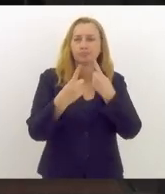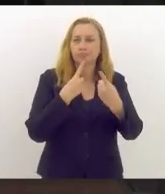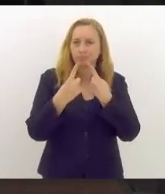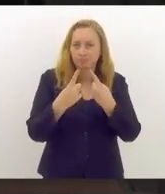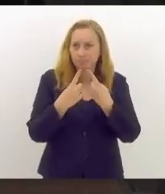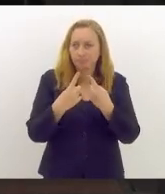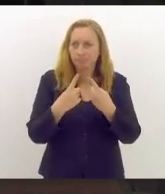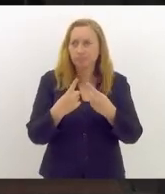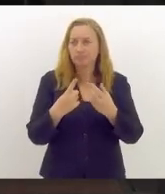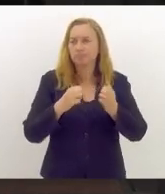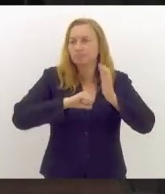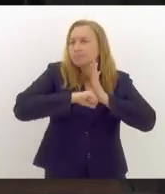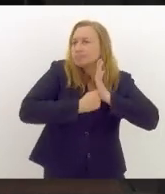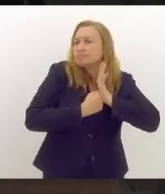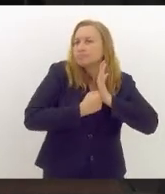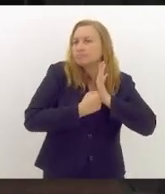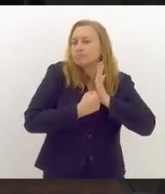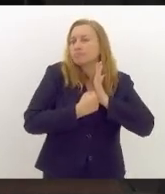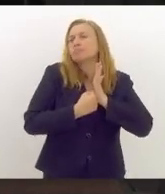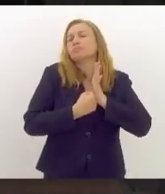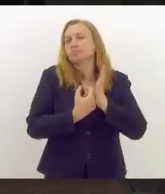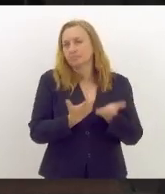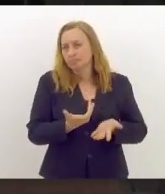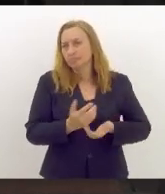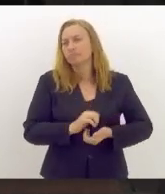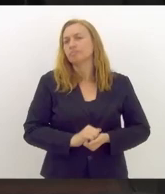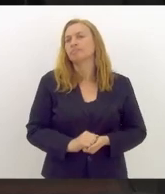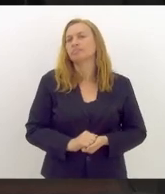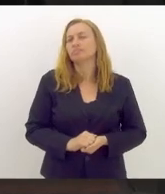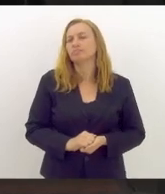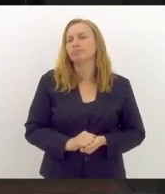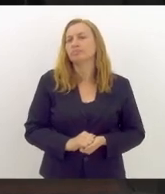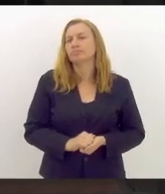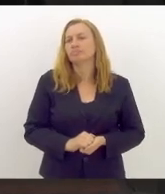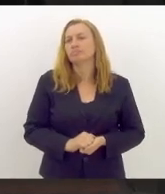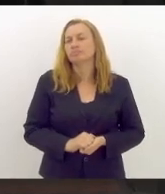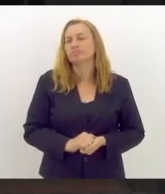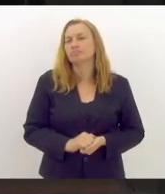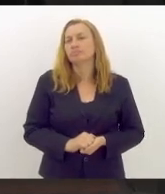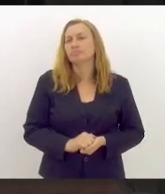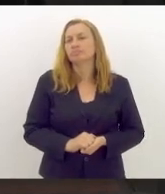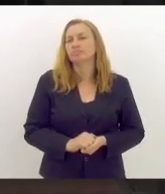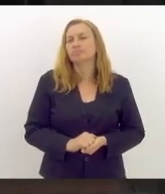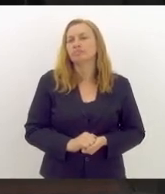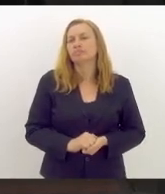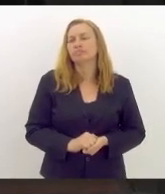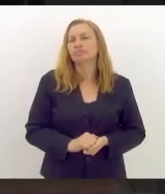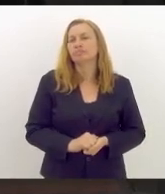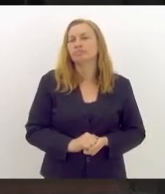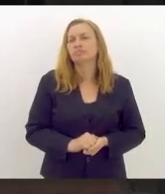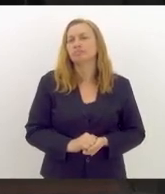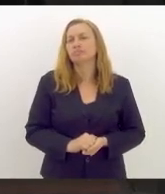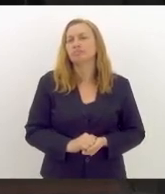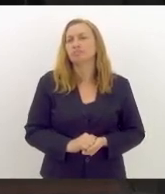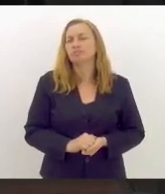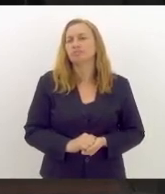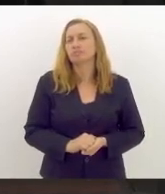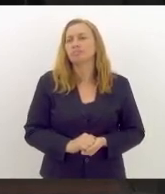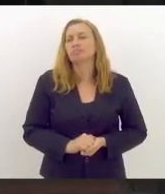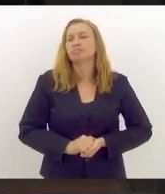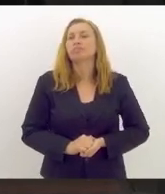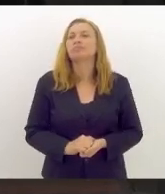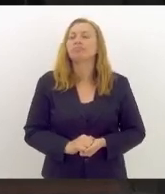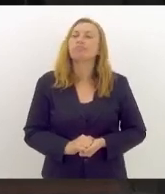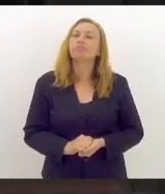avenidas, tentando bloqueá-las, ou bloqueando-as, efetivamente, com a quiescência, com a anuência tácita